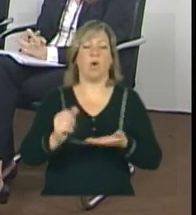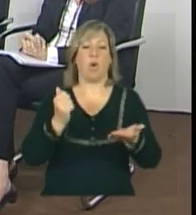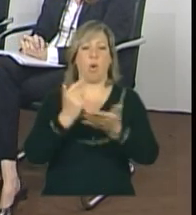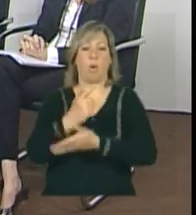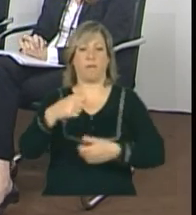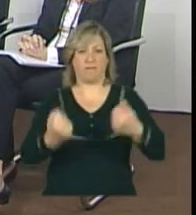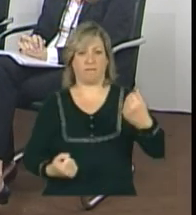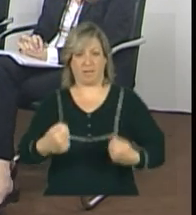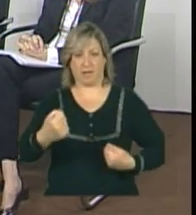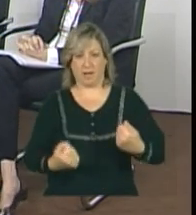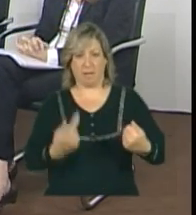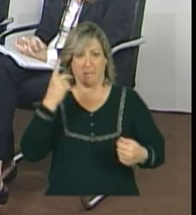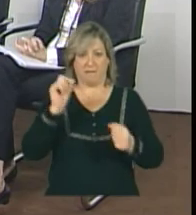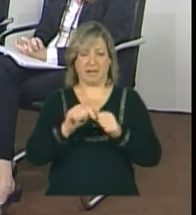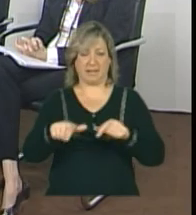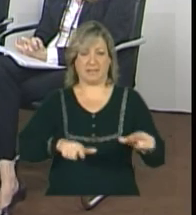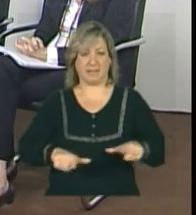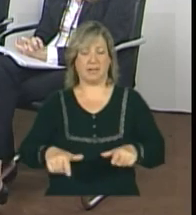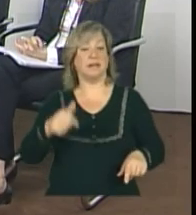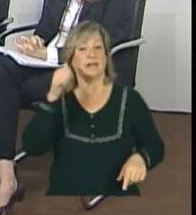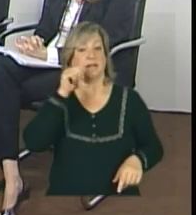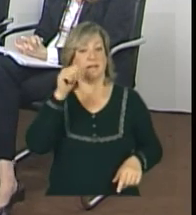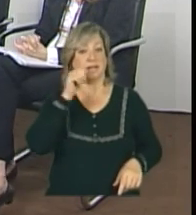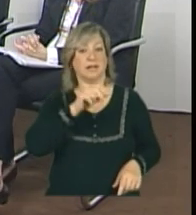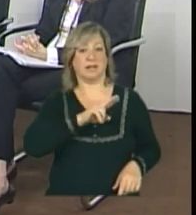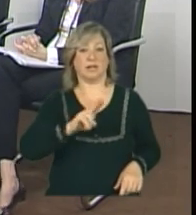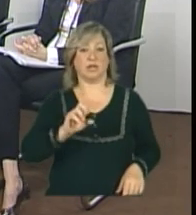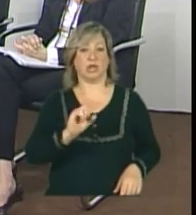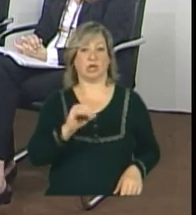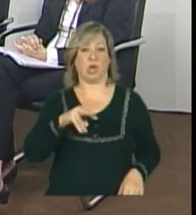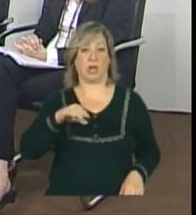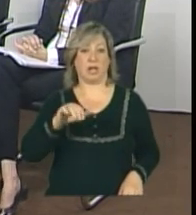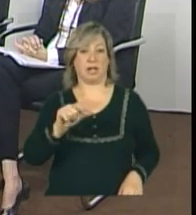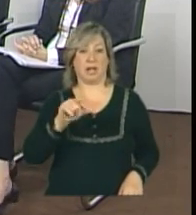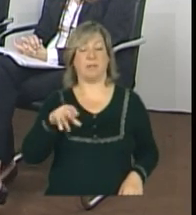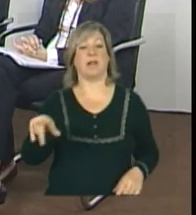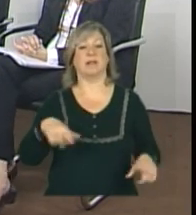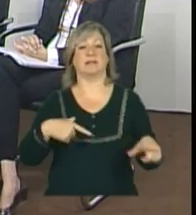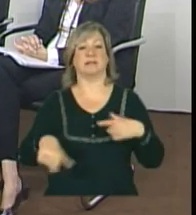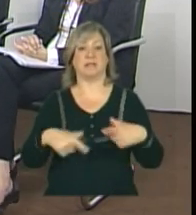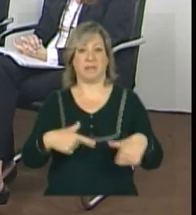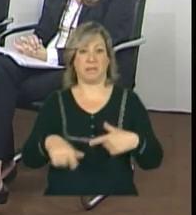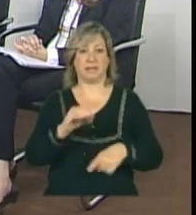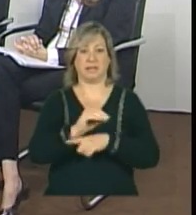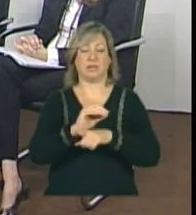serviço? Quem faz a pergunta é a Sônia Lima, ela é diretora do Departamento de Assistência Social.